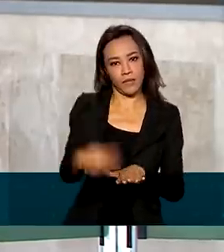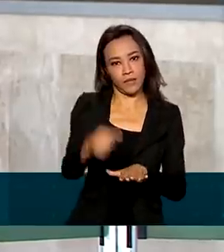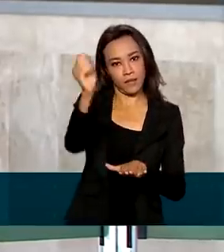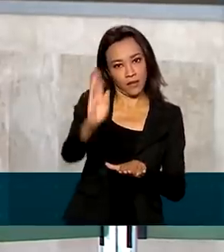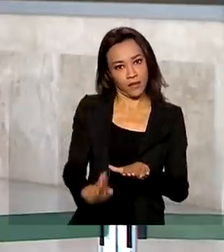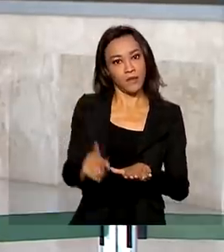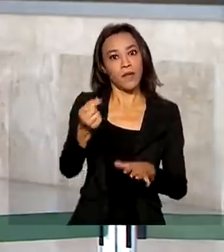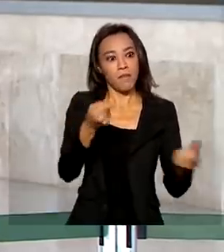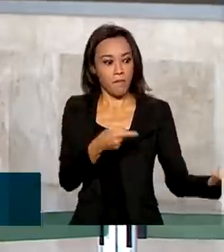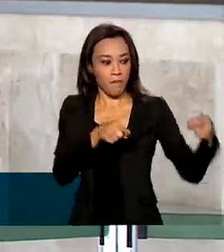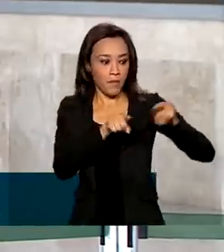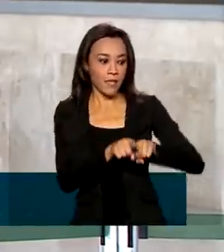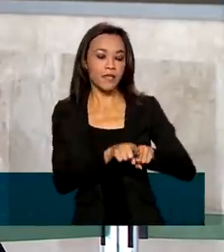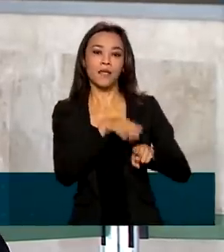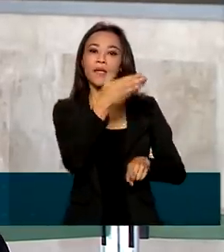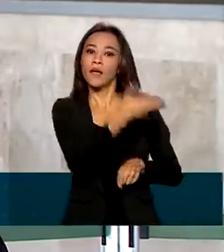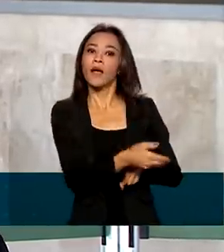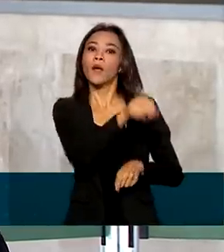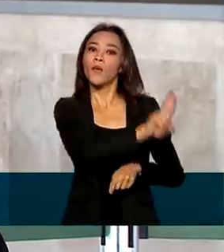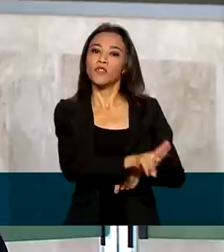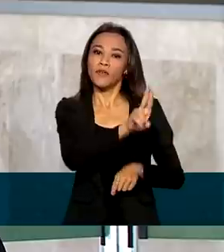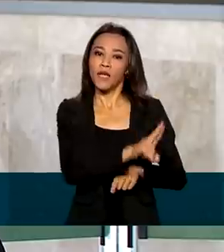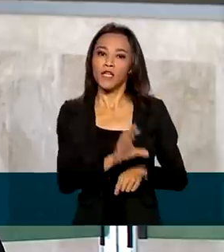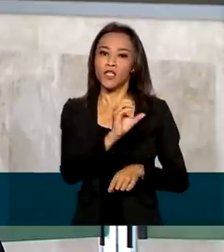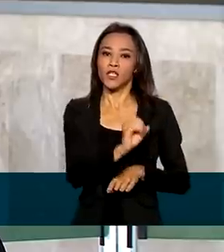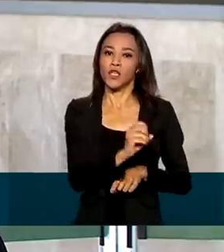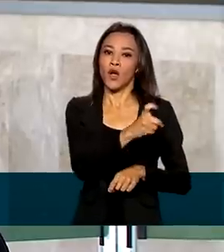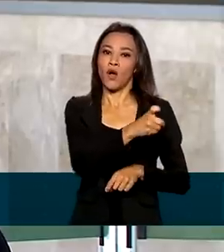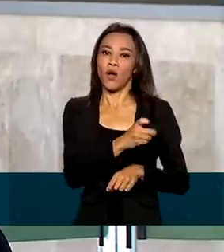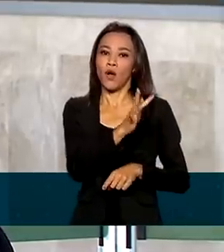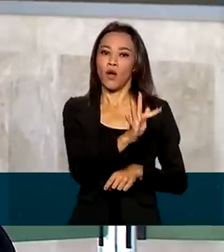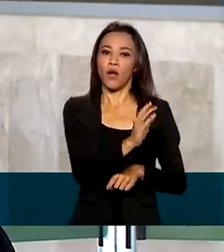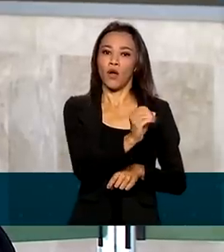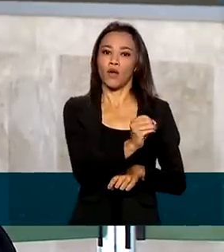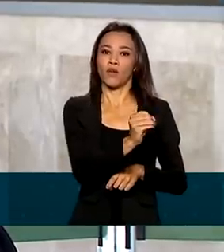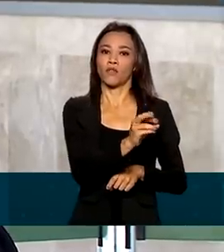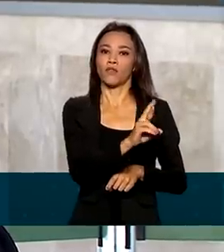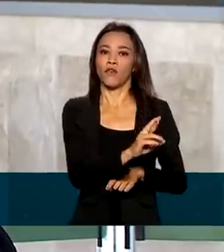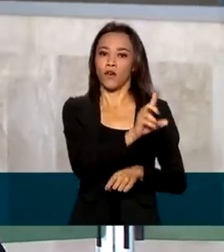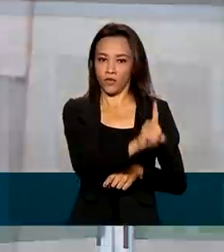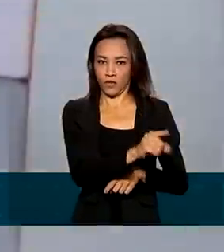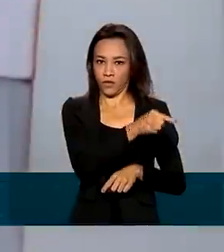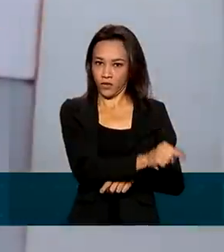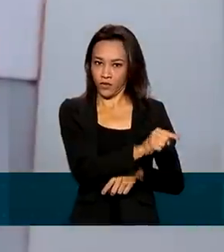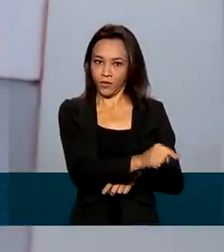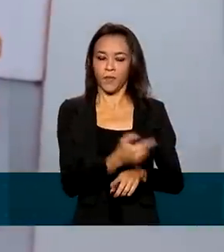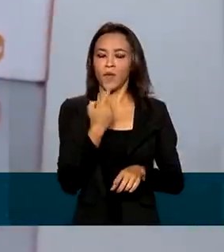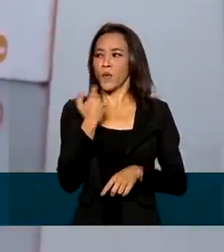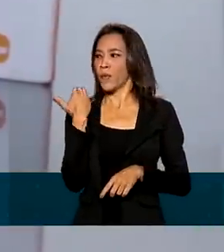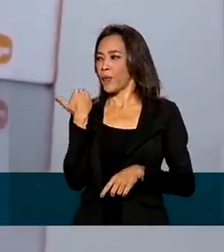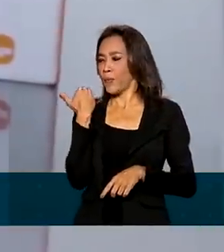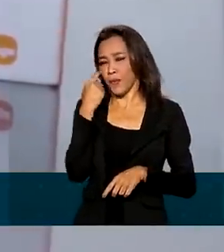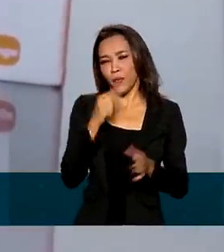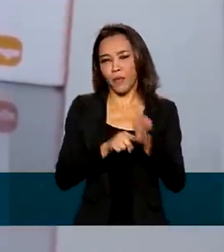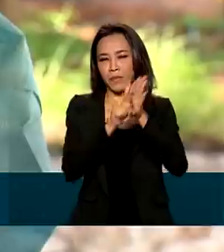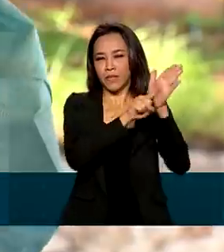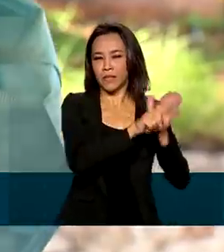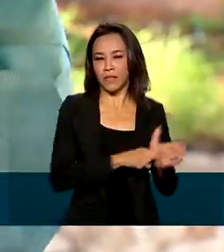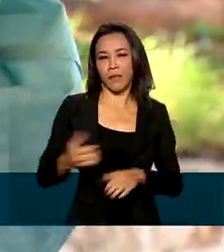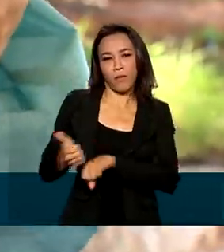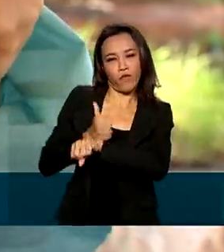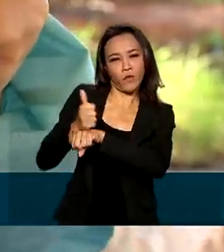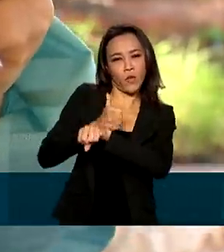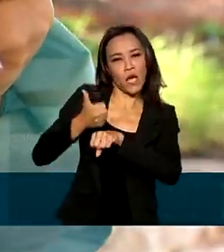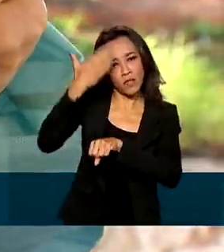feito em parceria com a Universidade de Oxford. Olha só, um levantamento publicado mais recentemente por especialistas